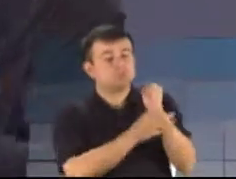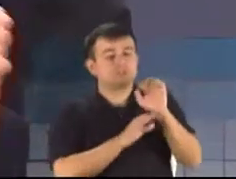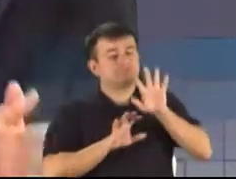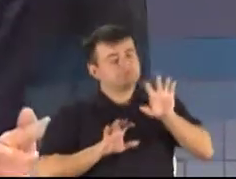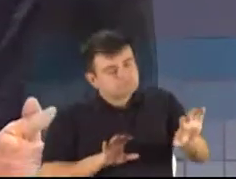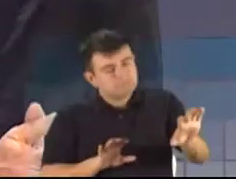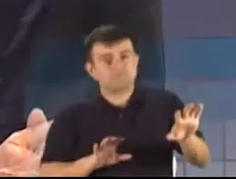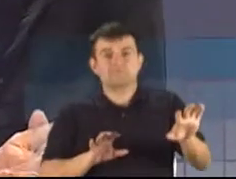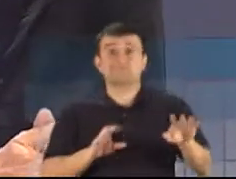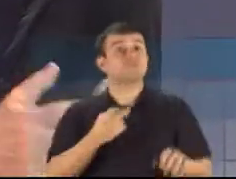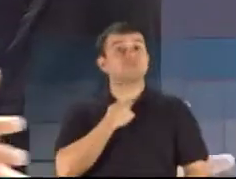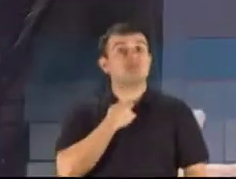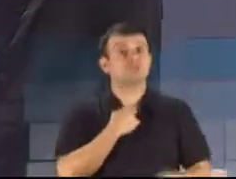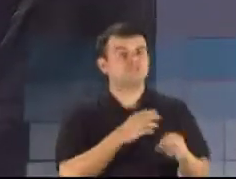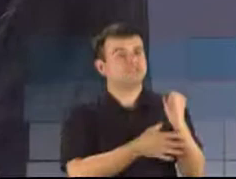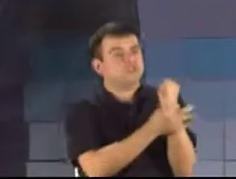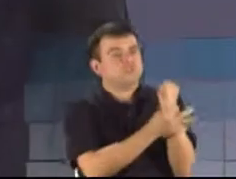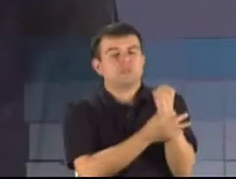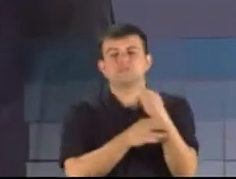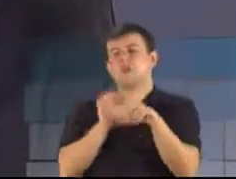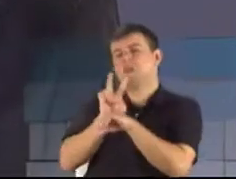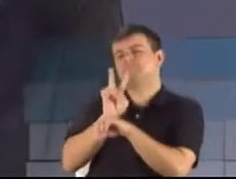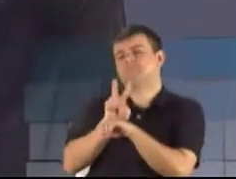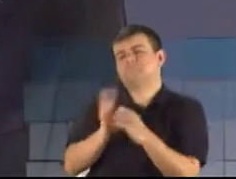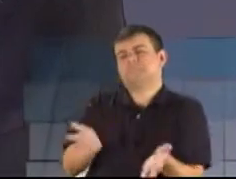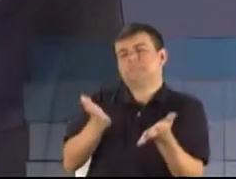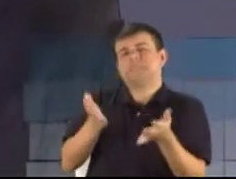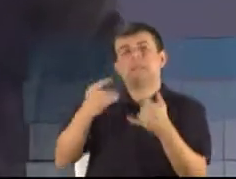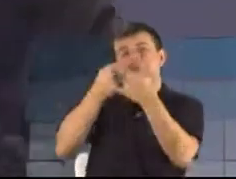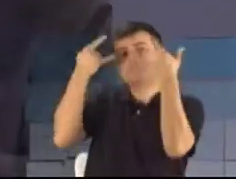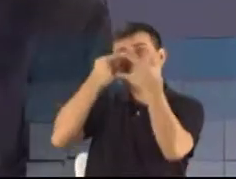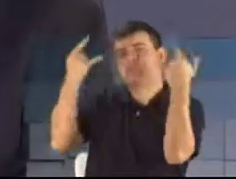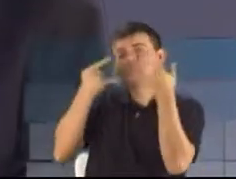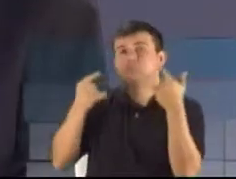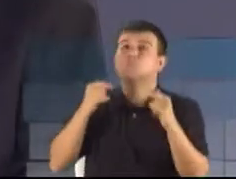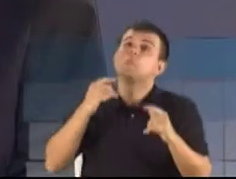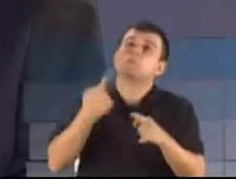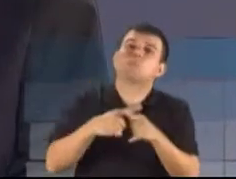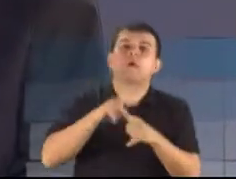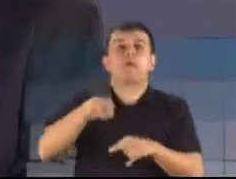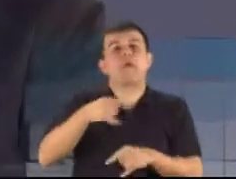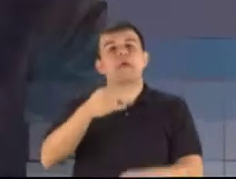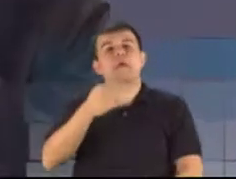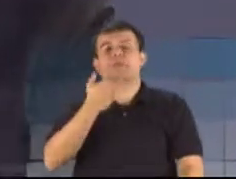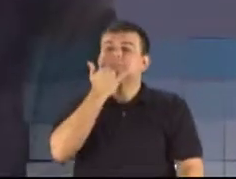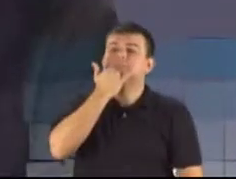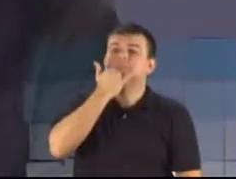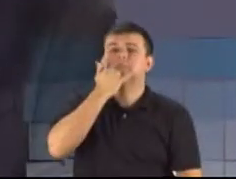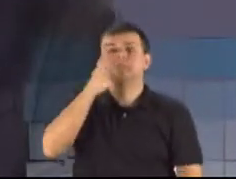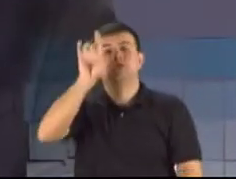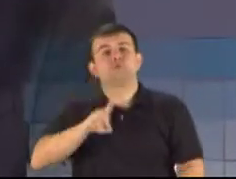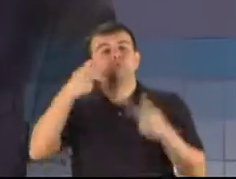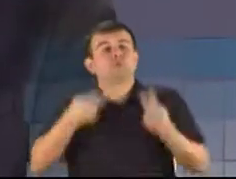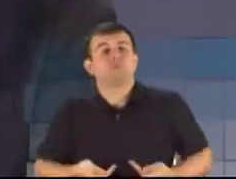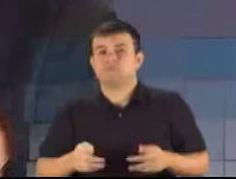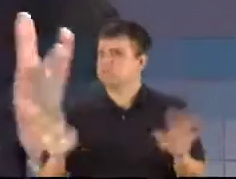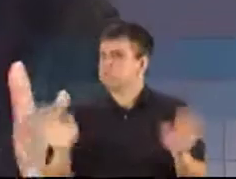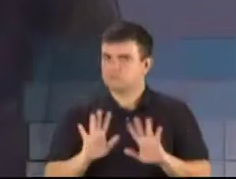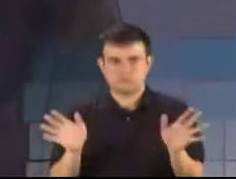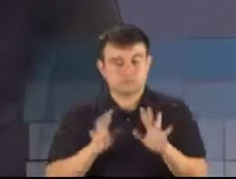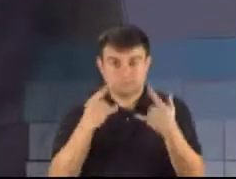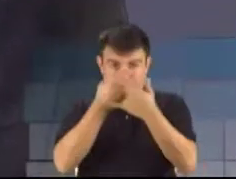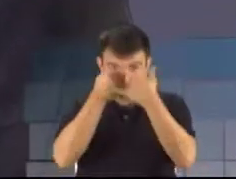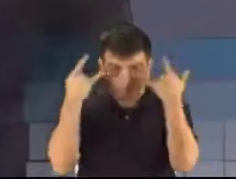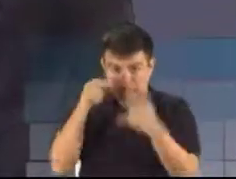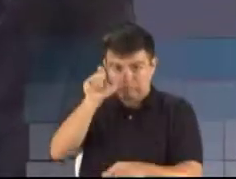proteger o bandido e alegando que é direitos humanos. São coisas bem diferentes. Eles têm que ser punidos e até o